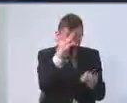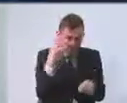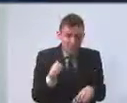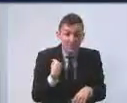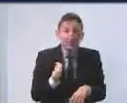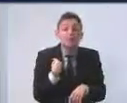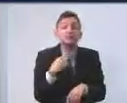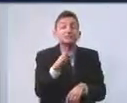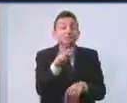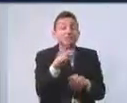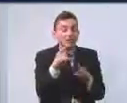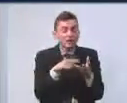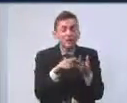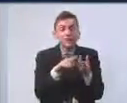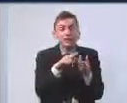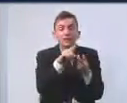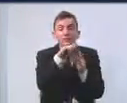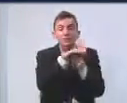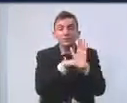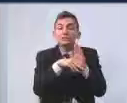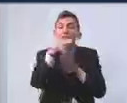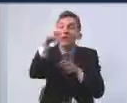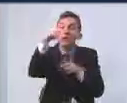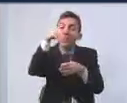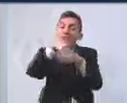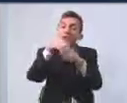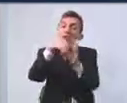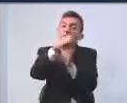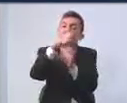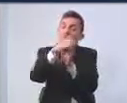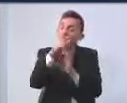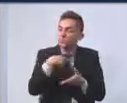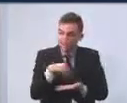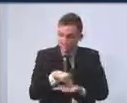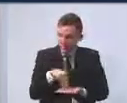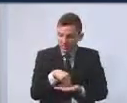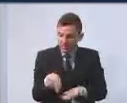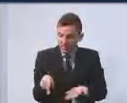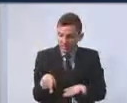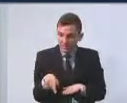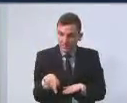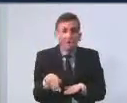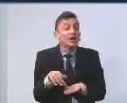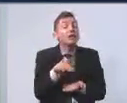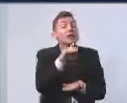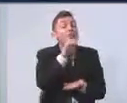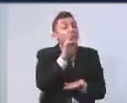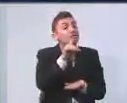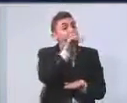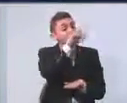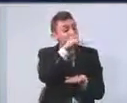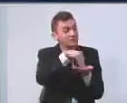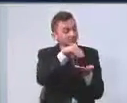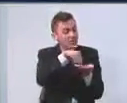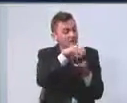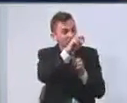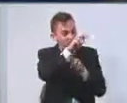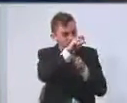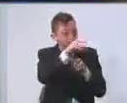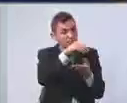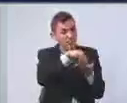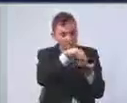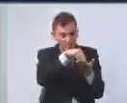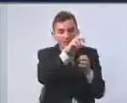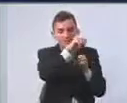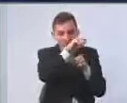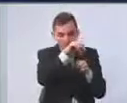discussão se dá no âmbito dos conselhos. Diferentemente da Secretaria de Educação, que também tem convênios, que também